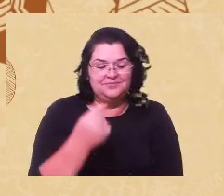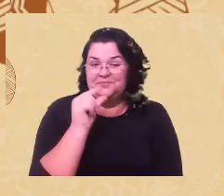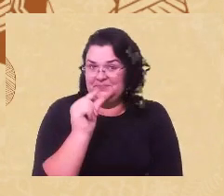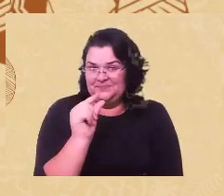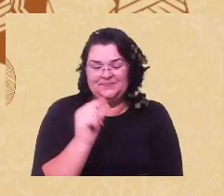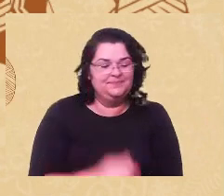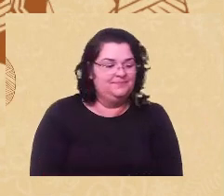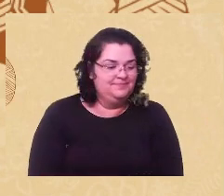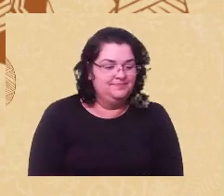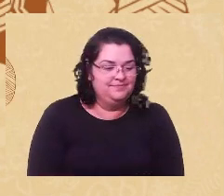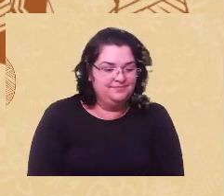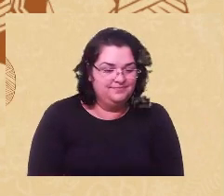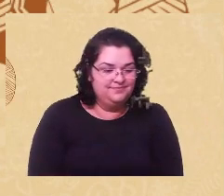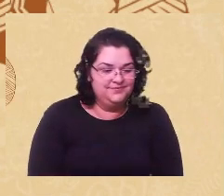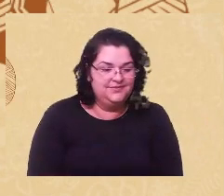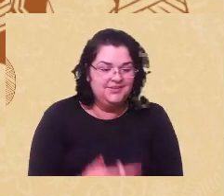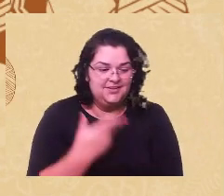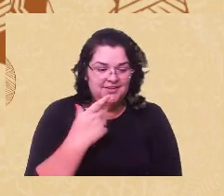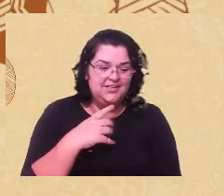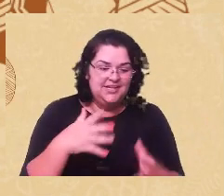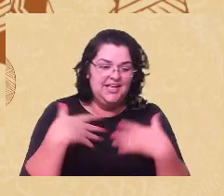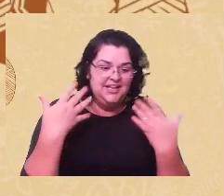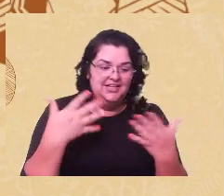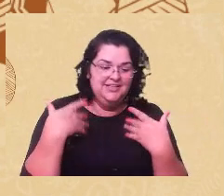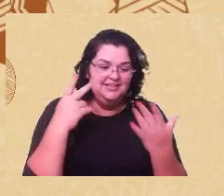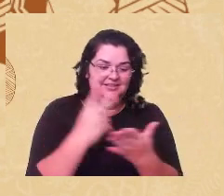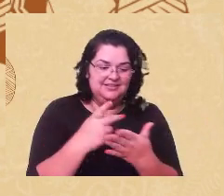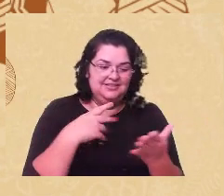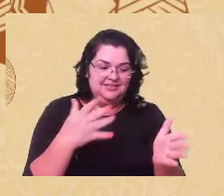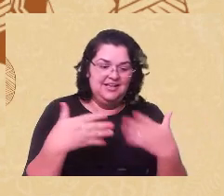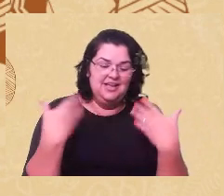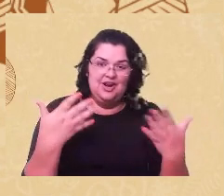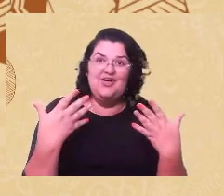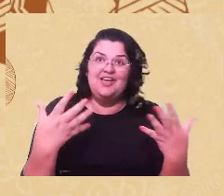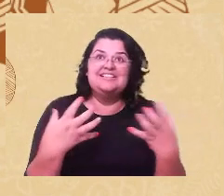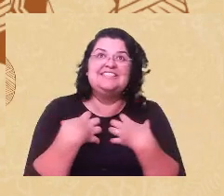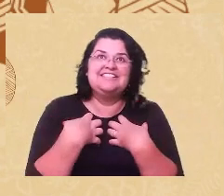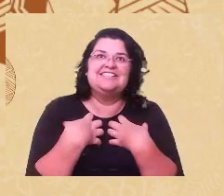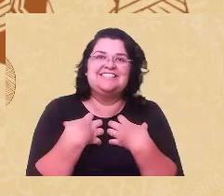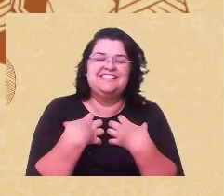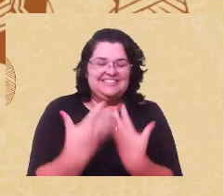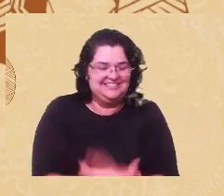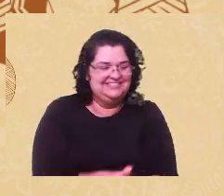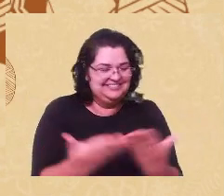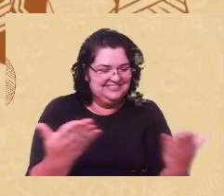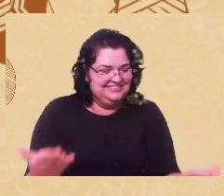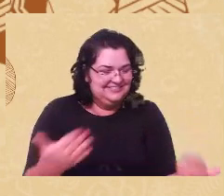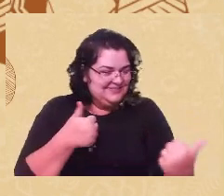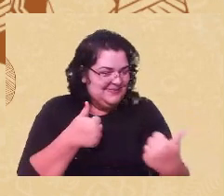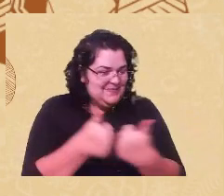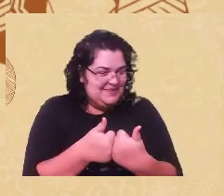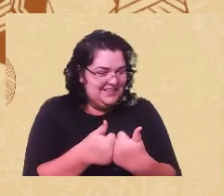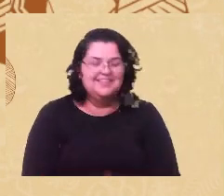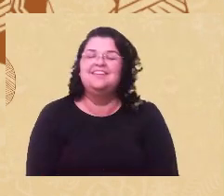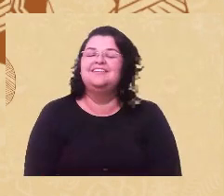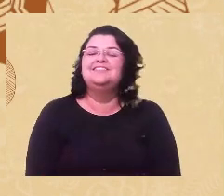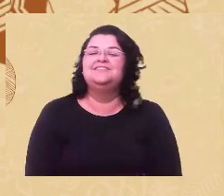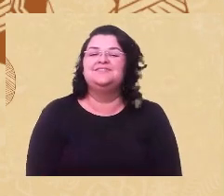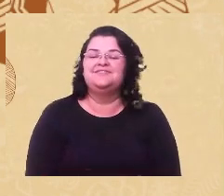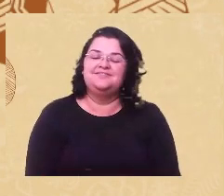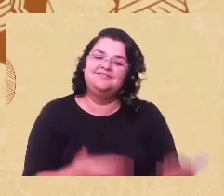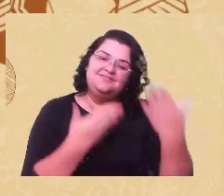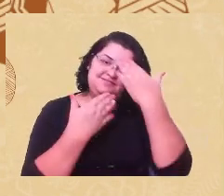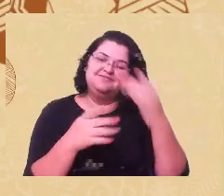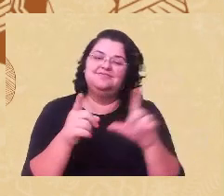primeiro falar da minha alegria do calor aqui de sentir vocês tão perto ainda que longe agradecer também a